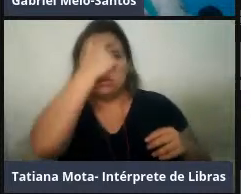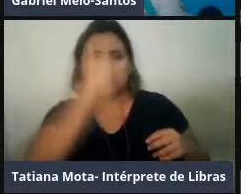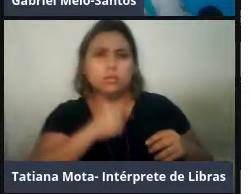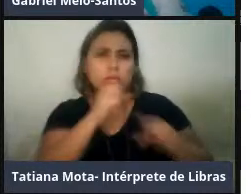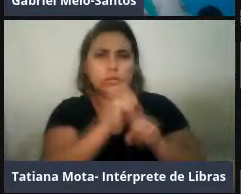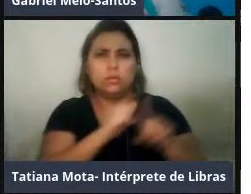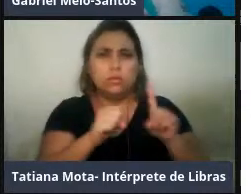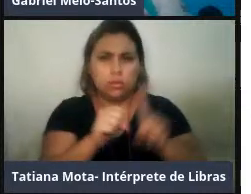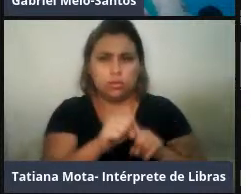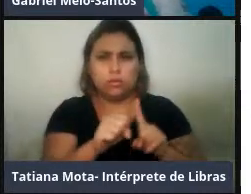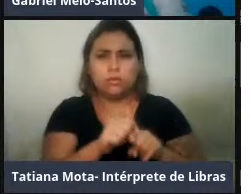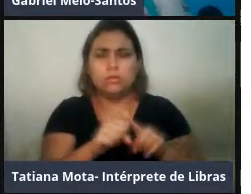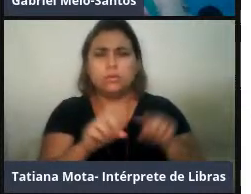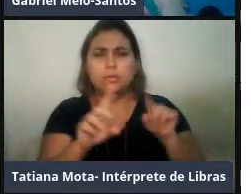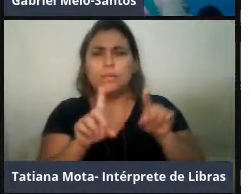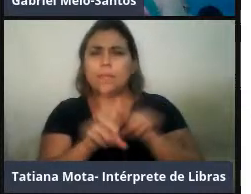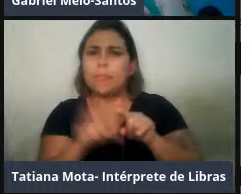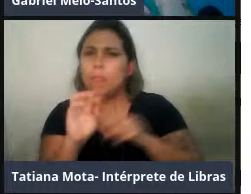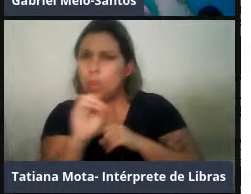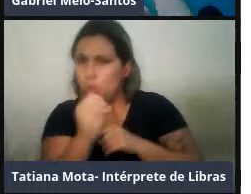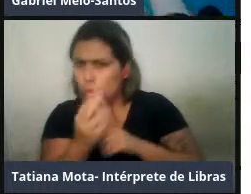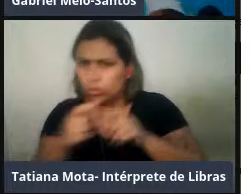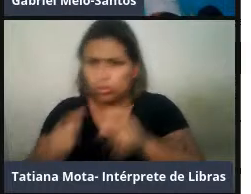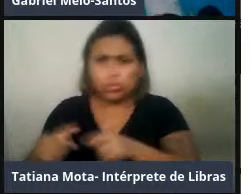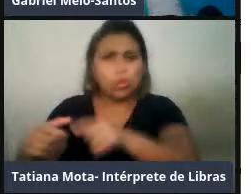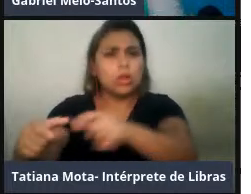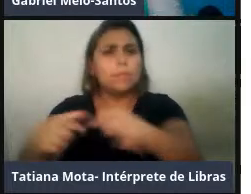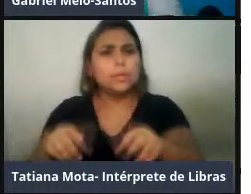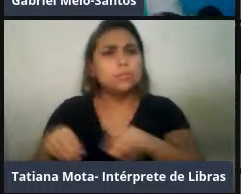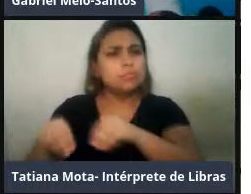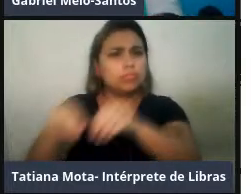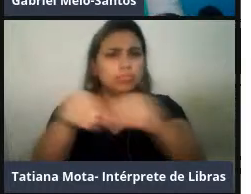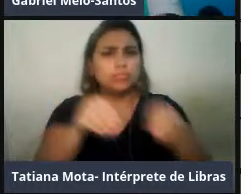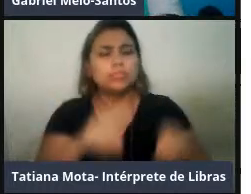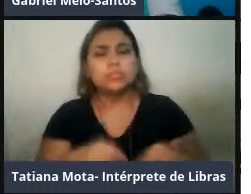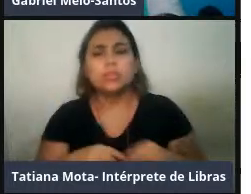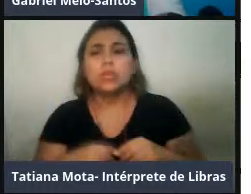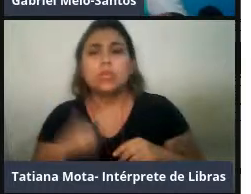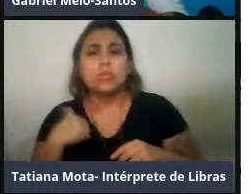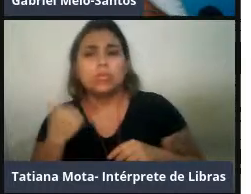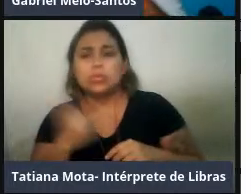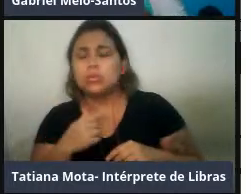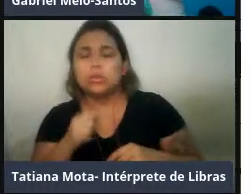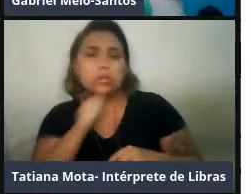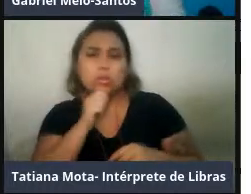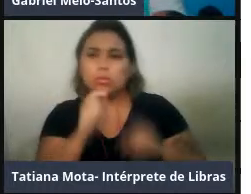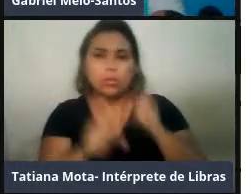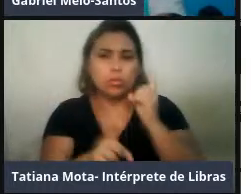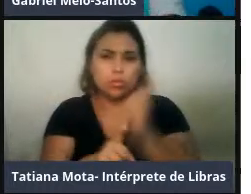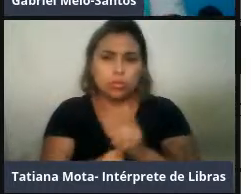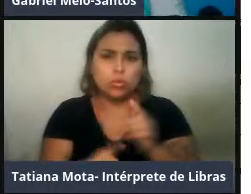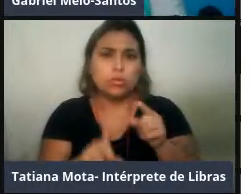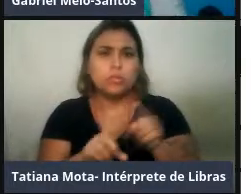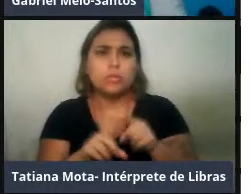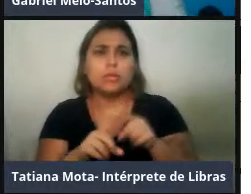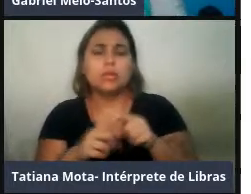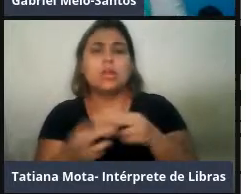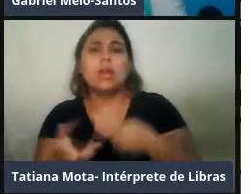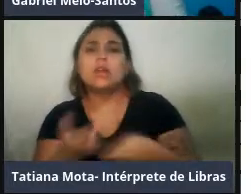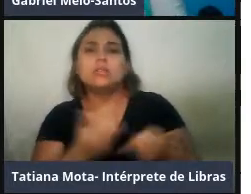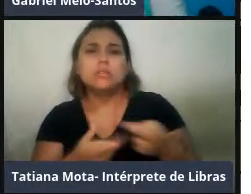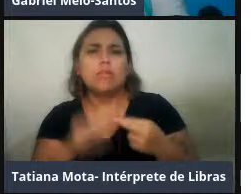comportamento de deslocamento. Não foram, não, a gente não encontrou também nenhuma relação forte,